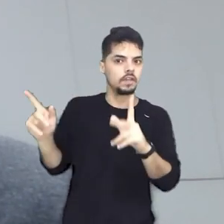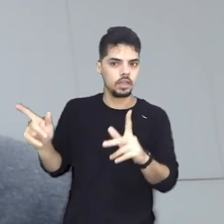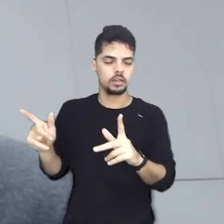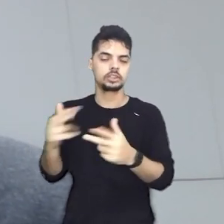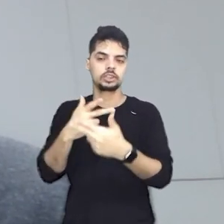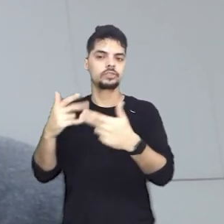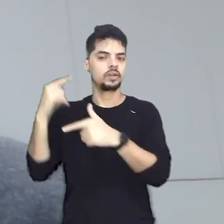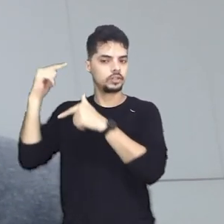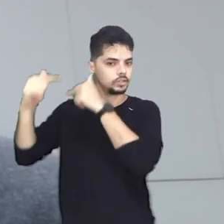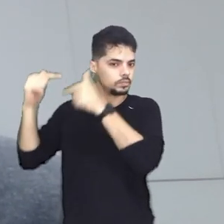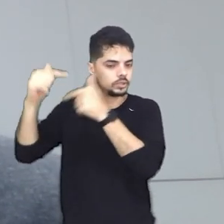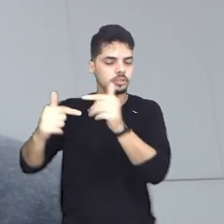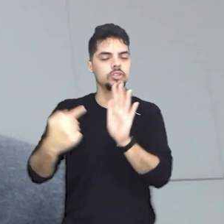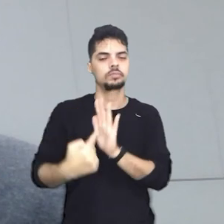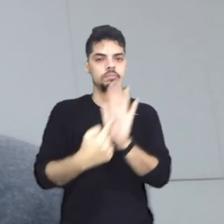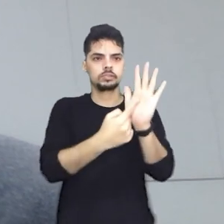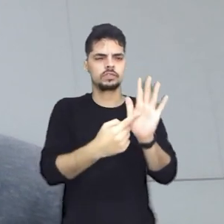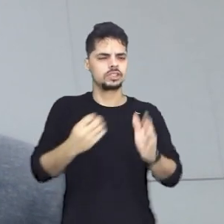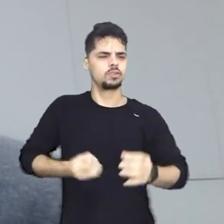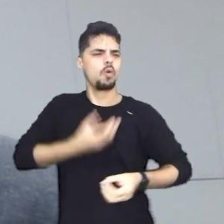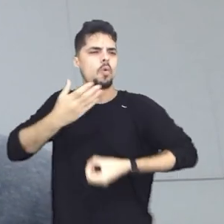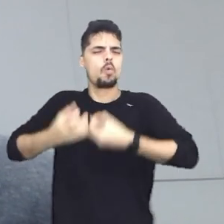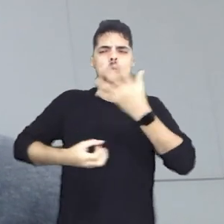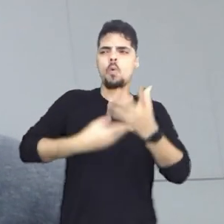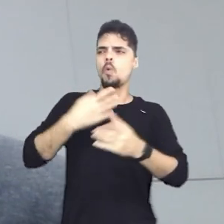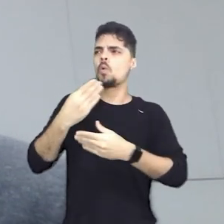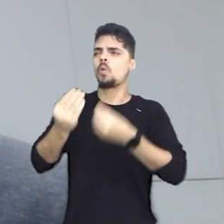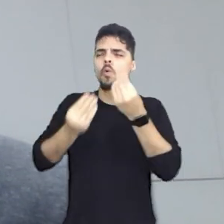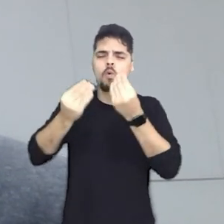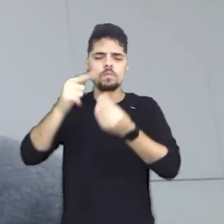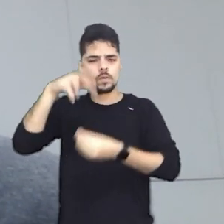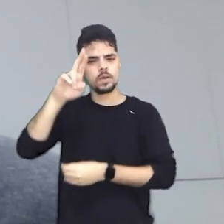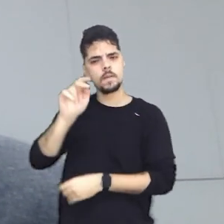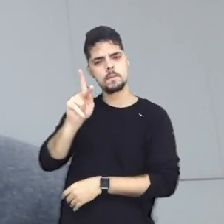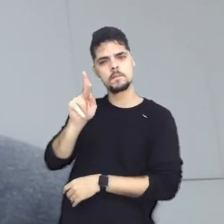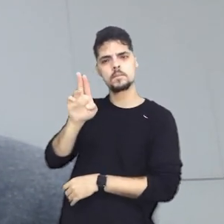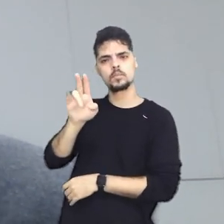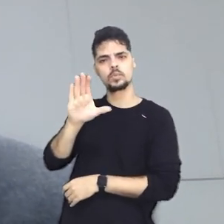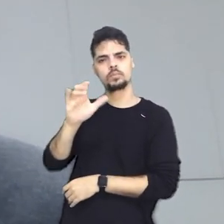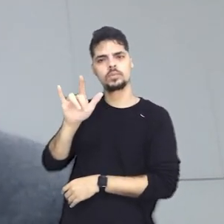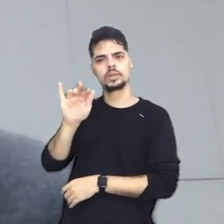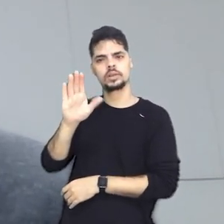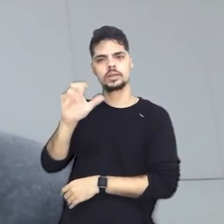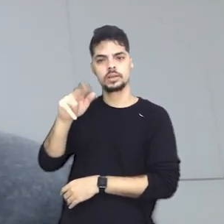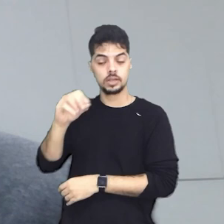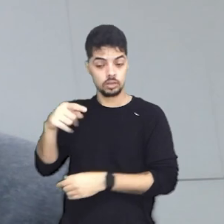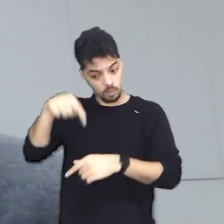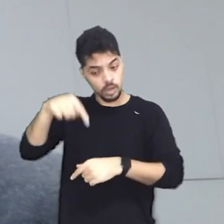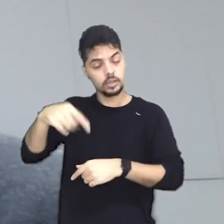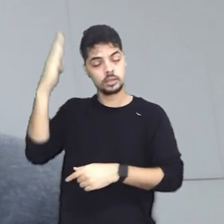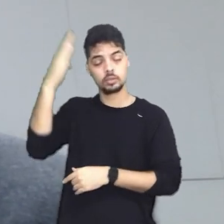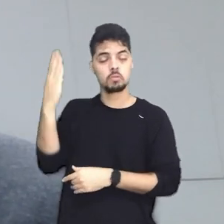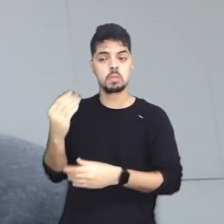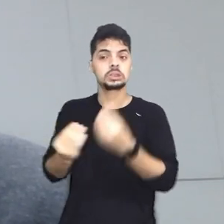diferentes manifestações históricas do republicanismo no Brasil e suas ideias